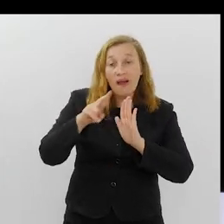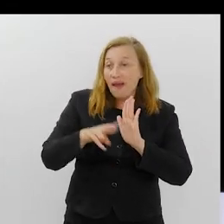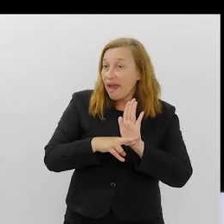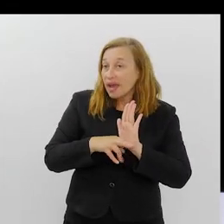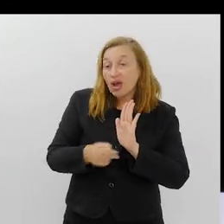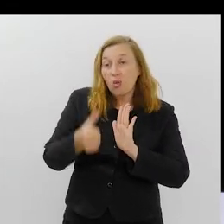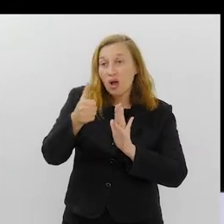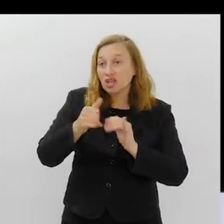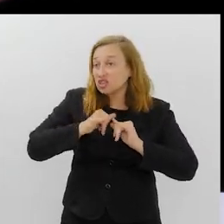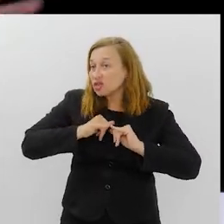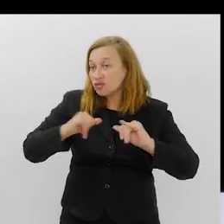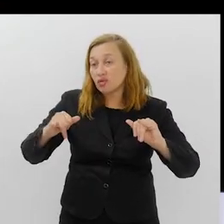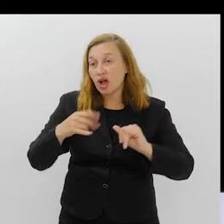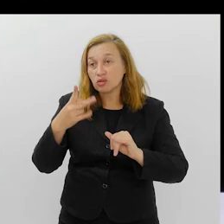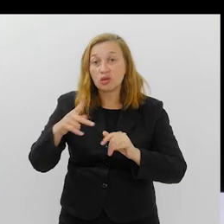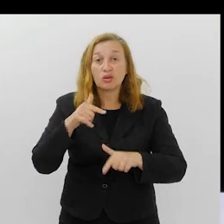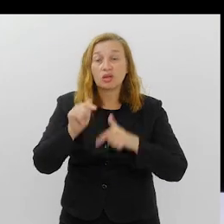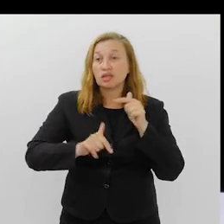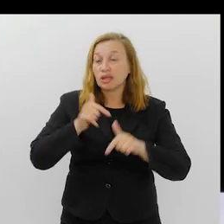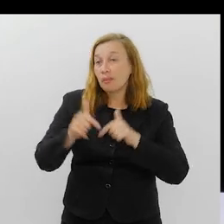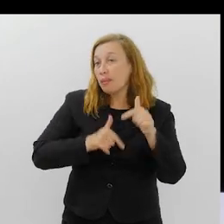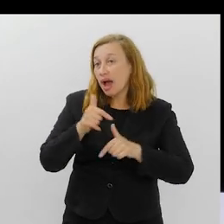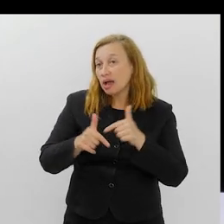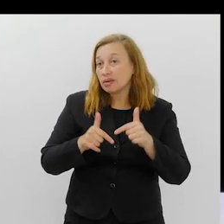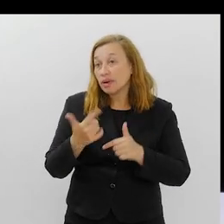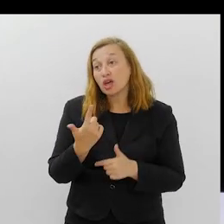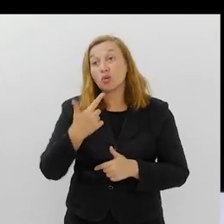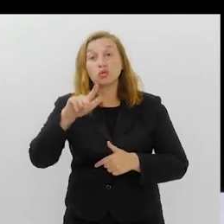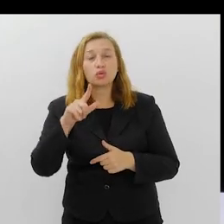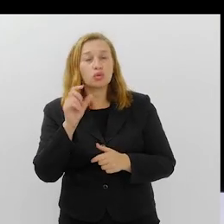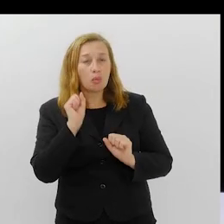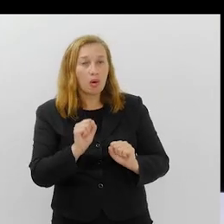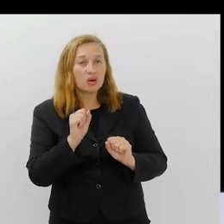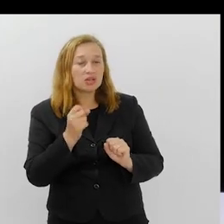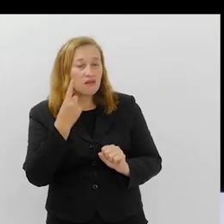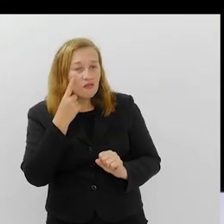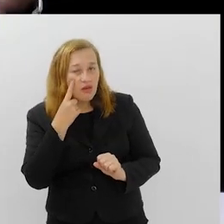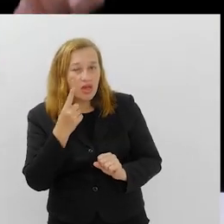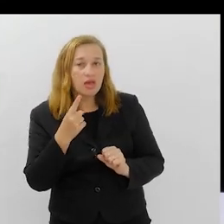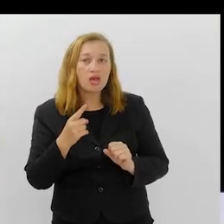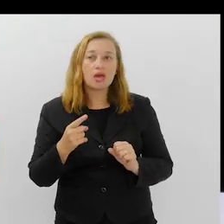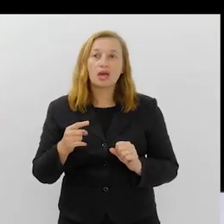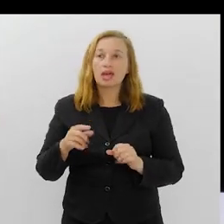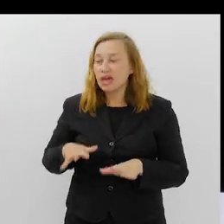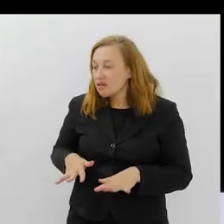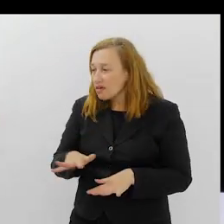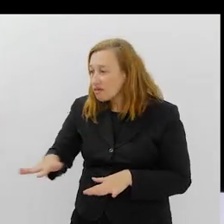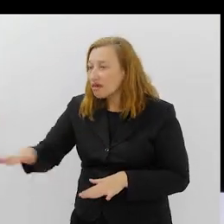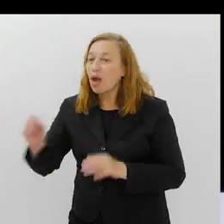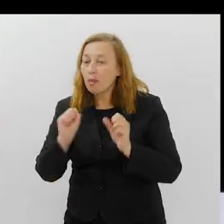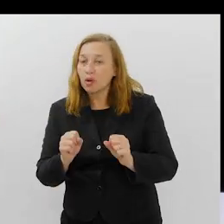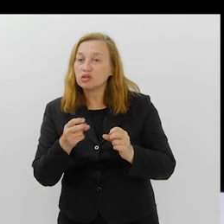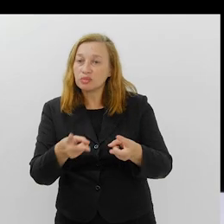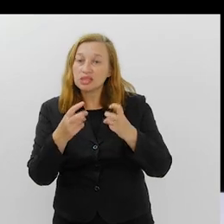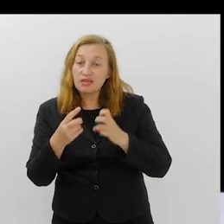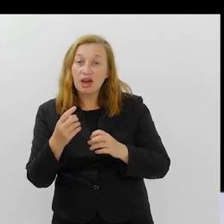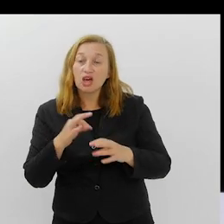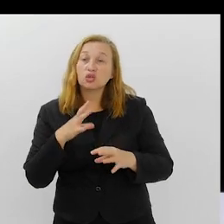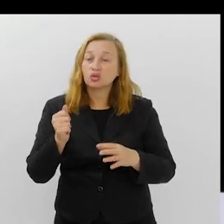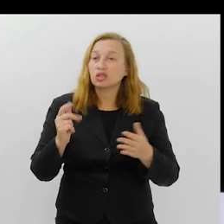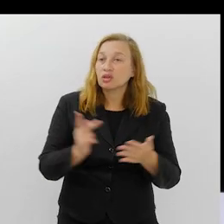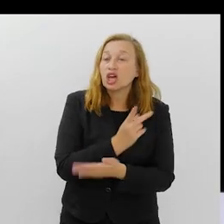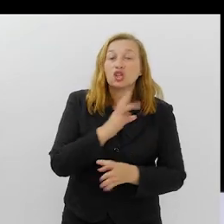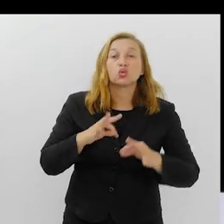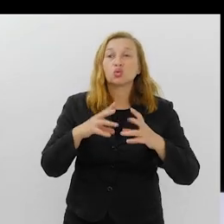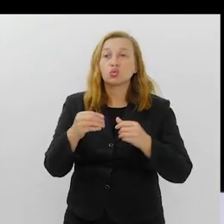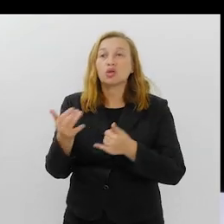você divulgar uma parte do teu trabalho para que os outros possam ver, para a comunidade possa ver o que está acontecendo ali. Então, tudo